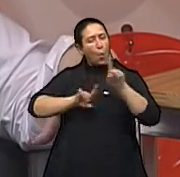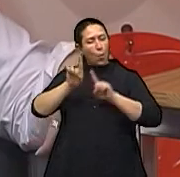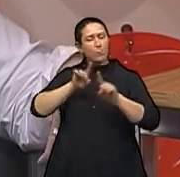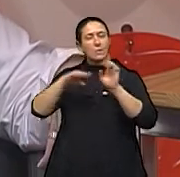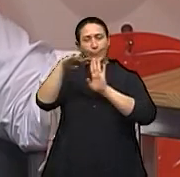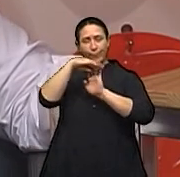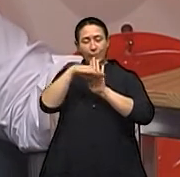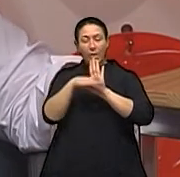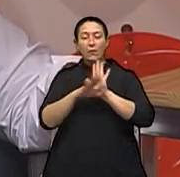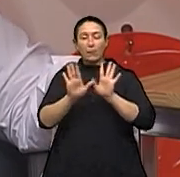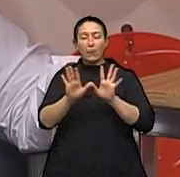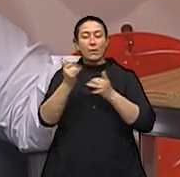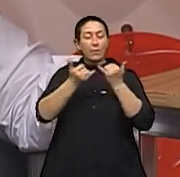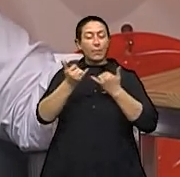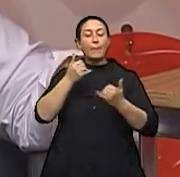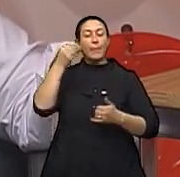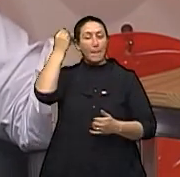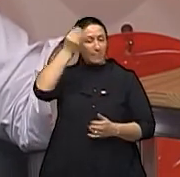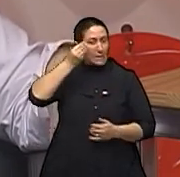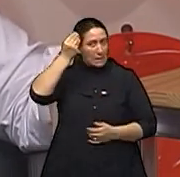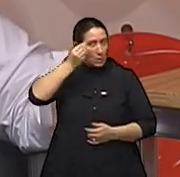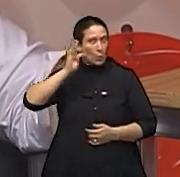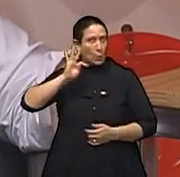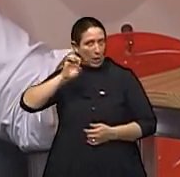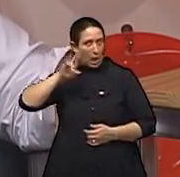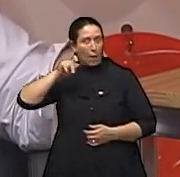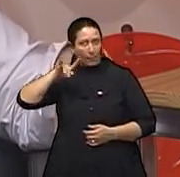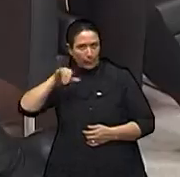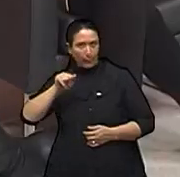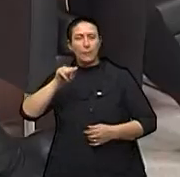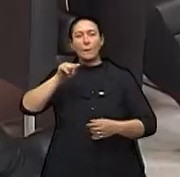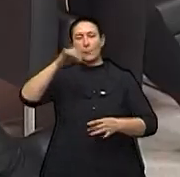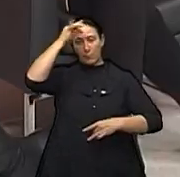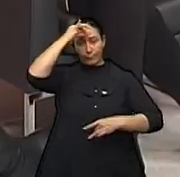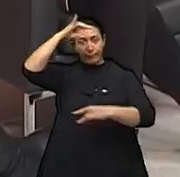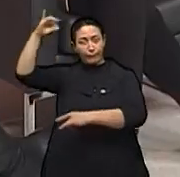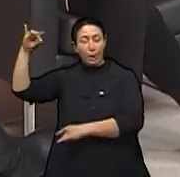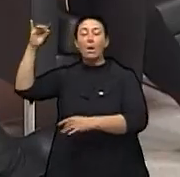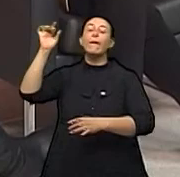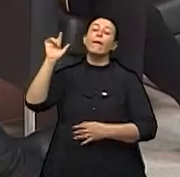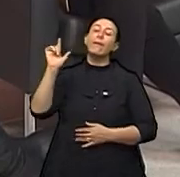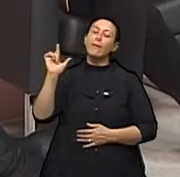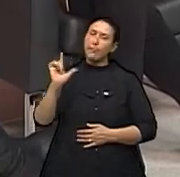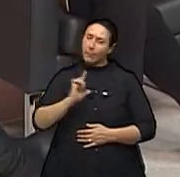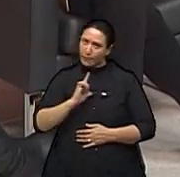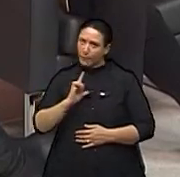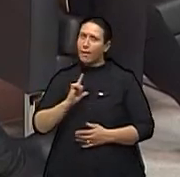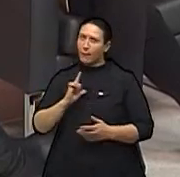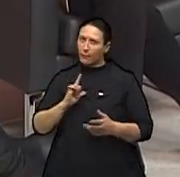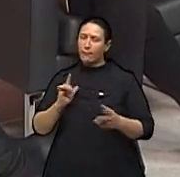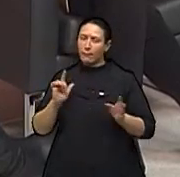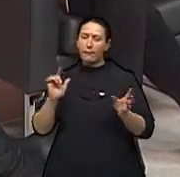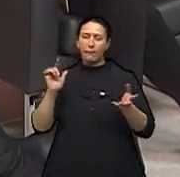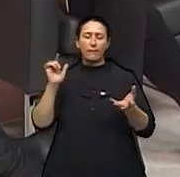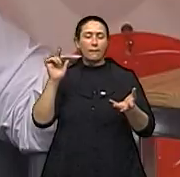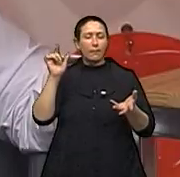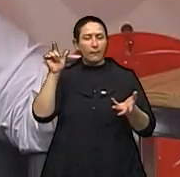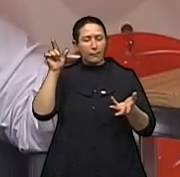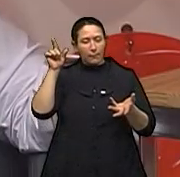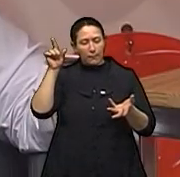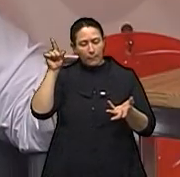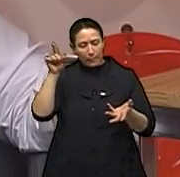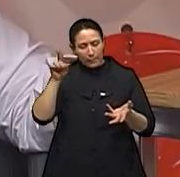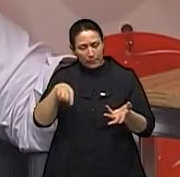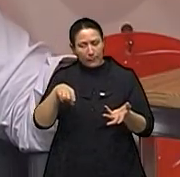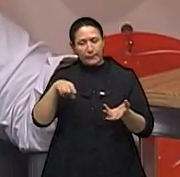A psicoterapia reencarnacionista, embora ela seja orientada e conduzida pelos mentores espirituais da